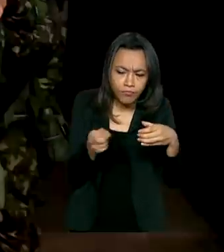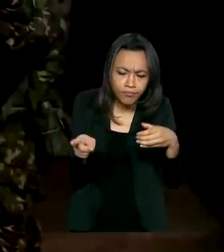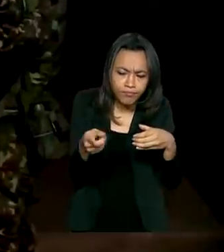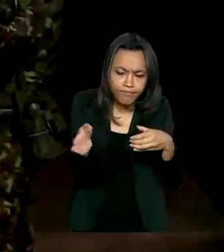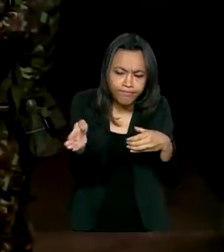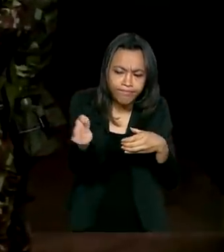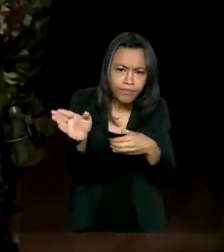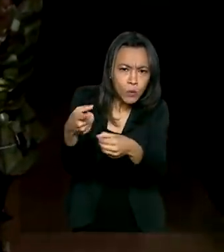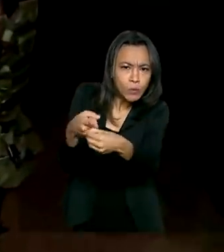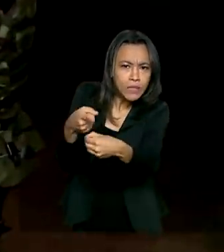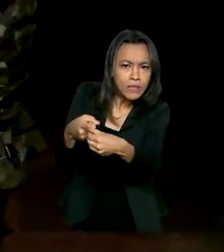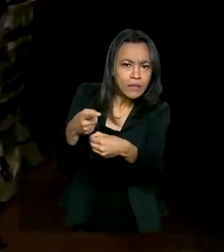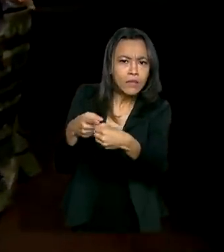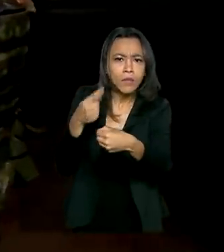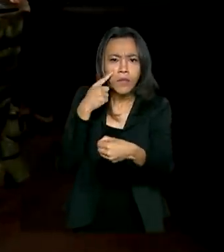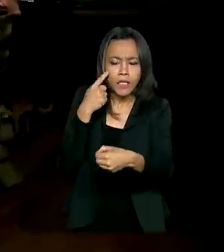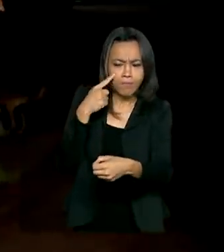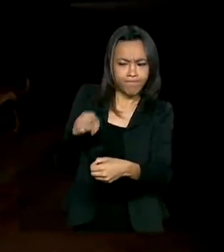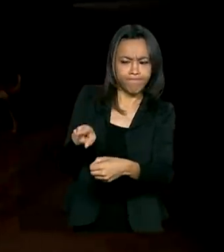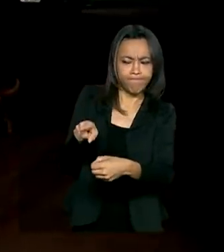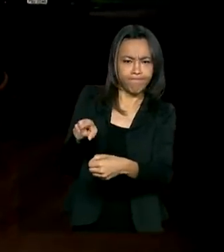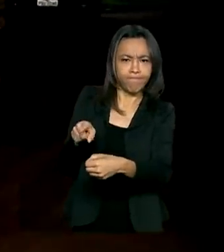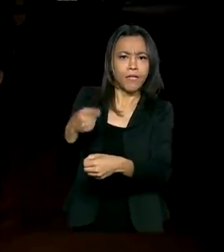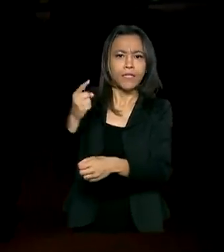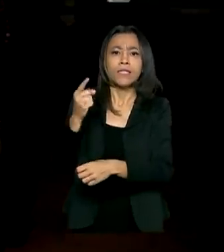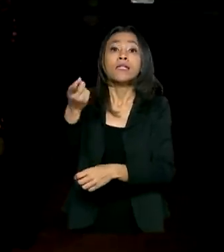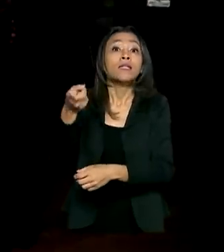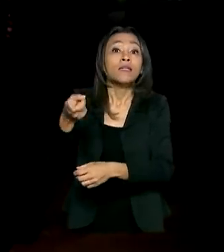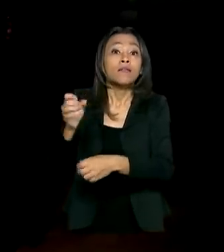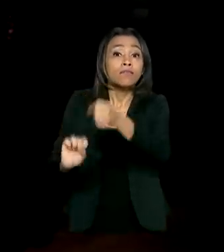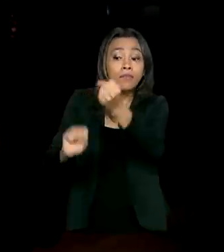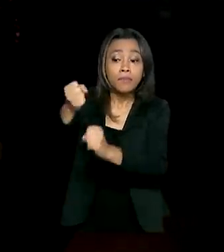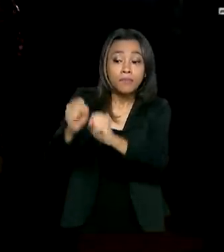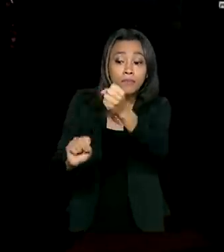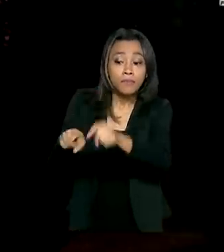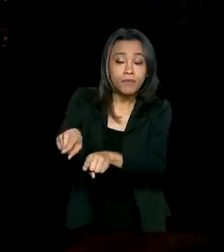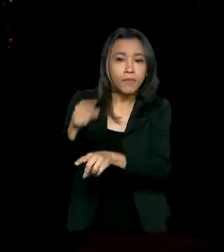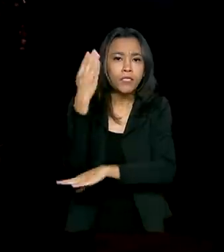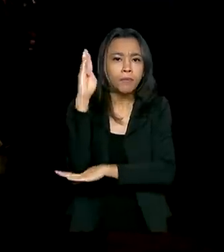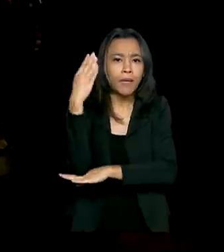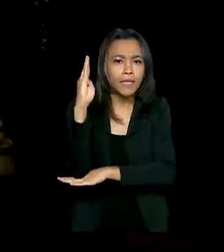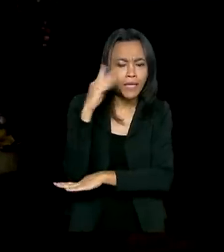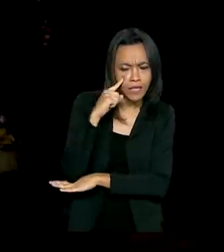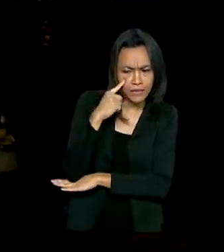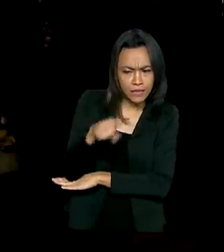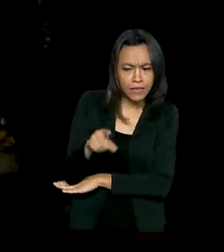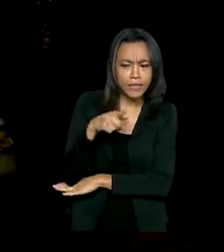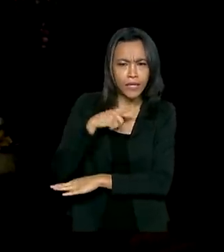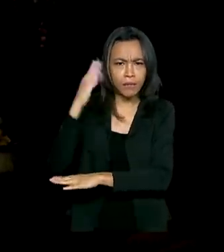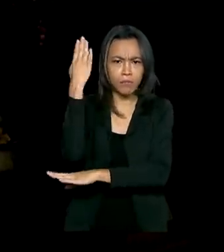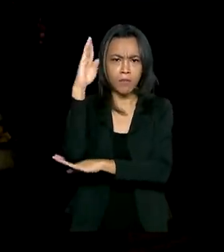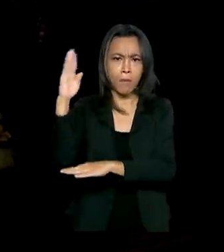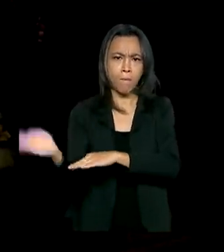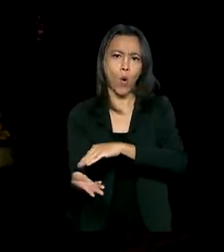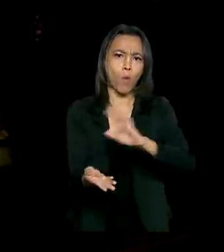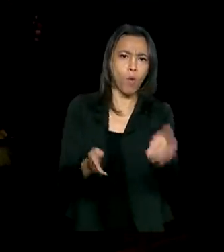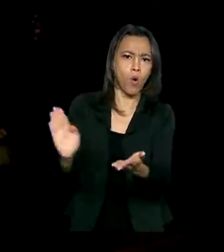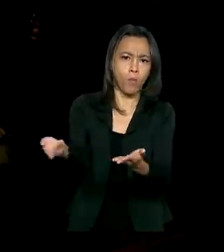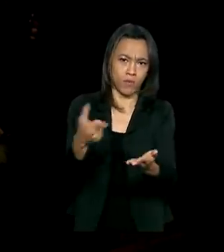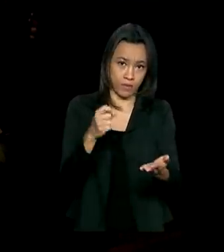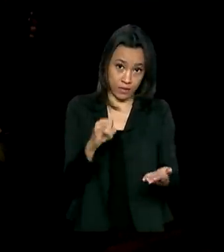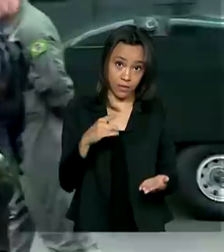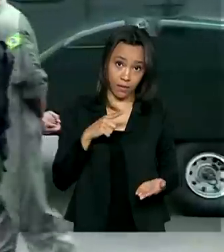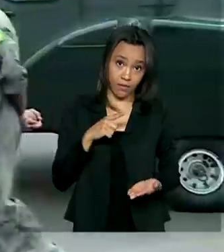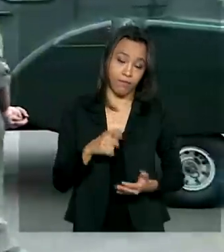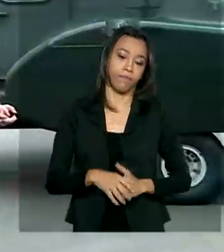do Jamari, fazer a fiscalização de madeireiras e descobrir se há focos de desmatamento na área. É especial!